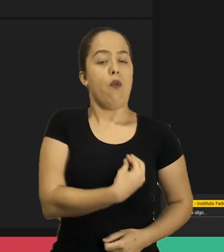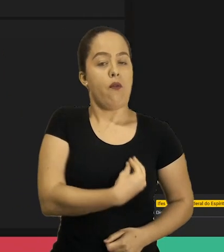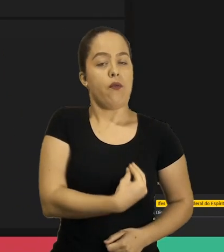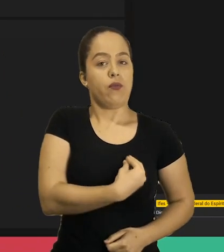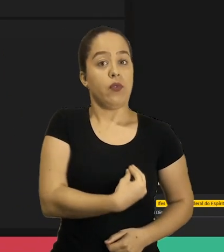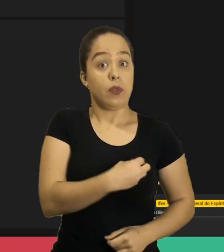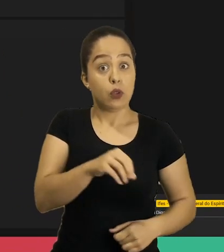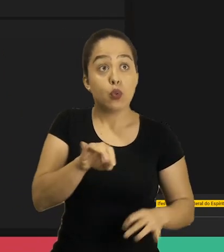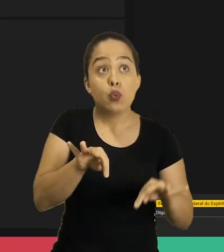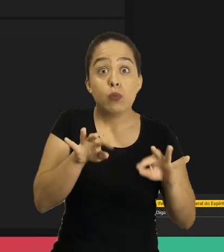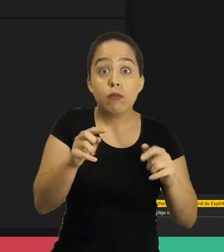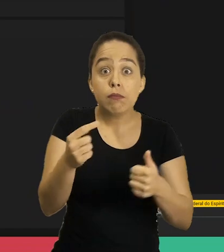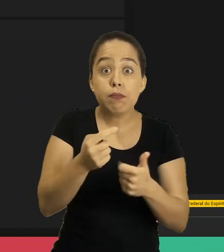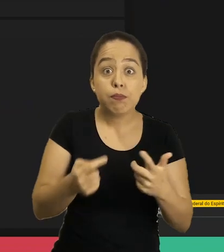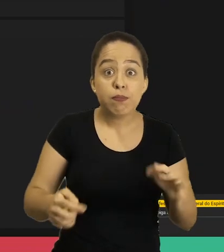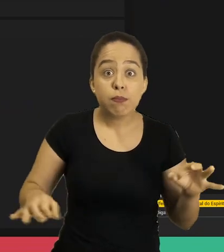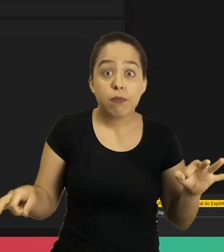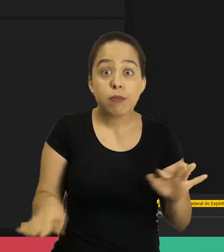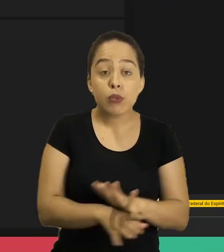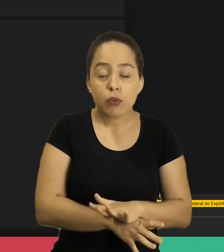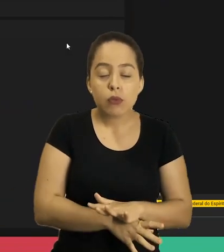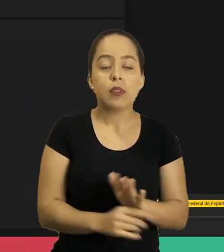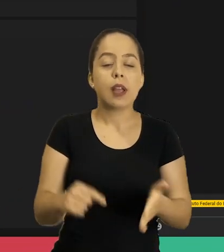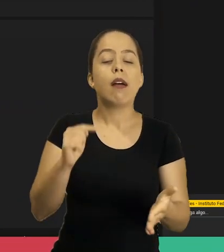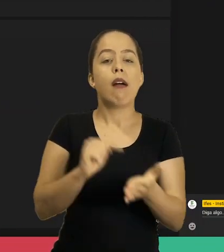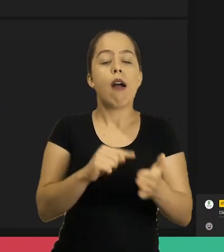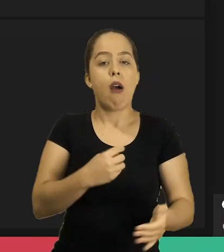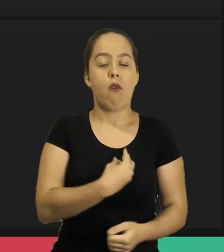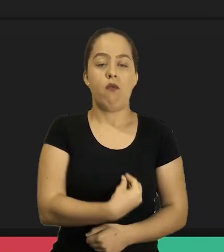clicar em transmitir ao vivo quando estiver tudo pronto